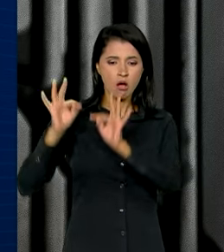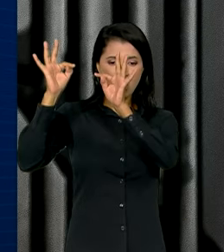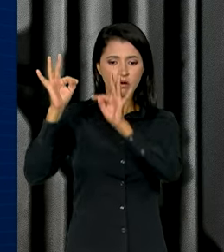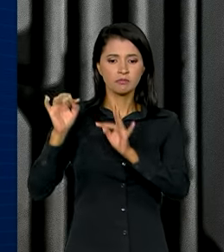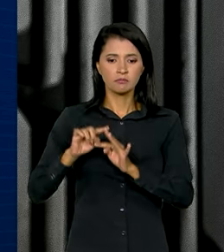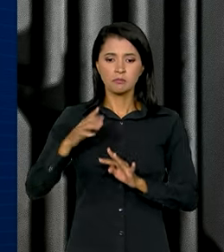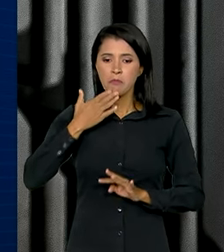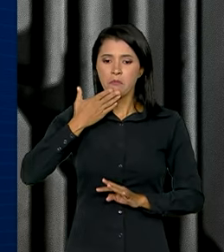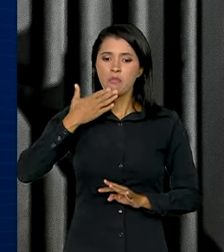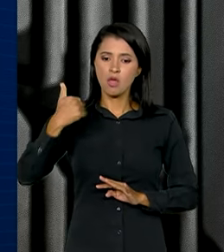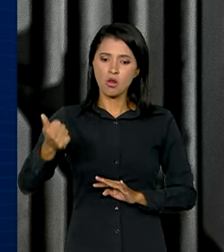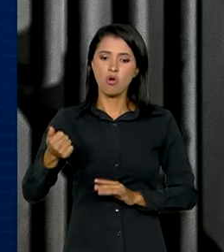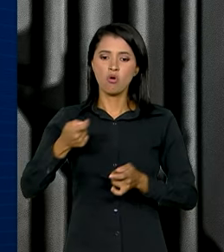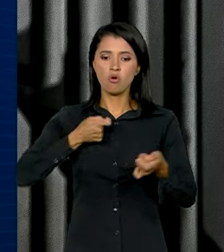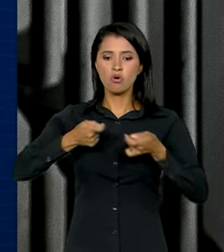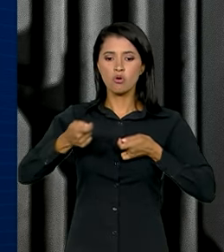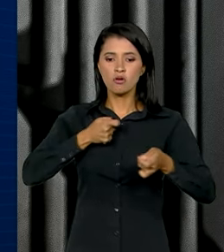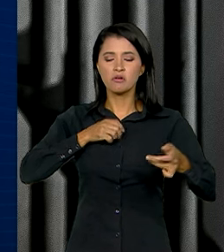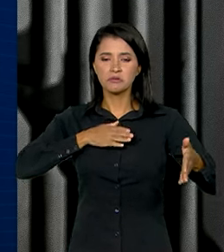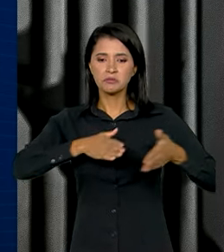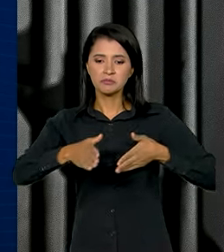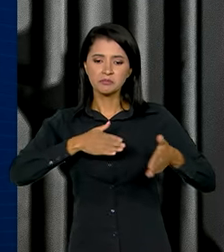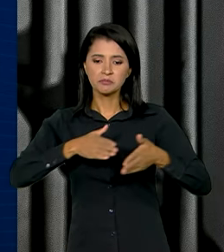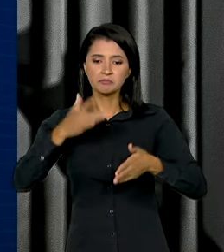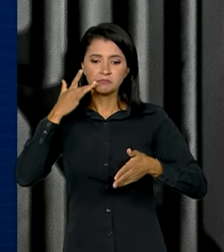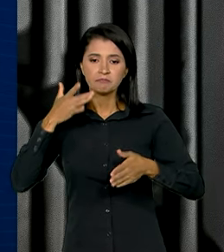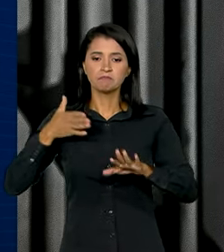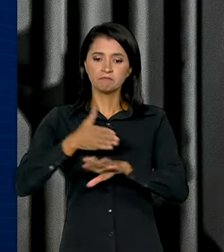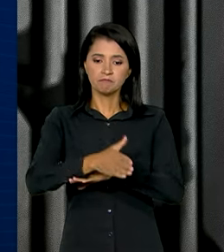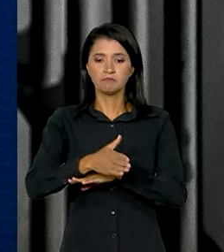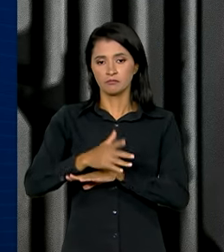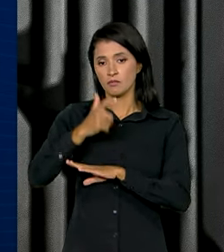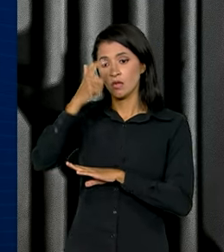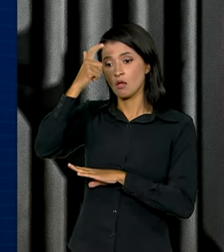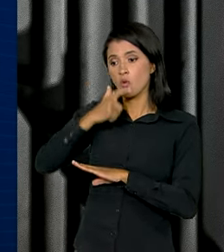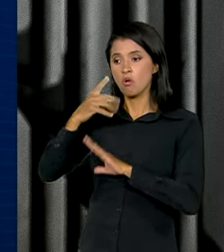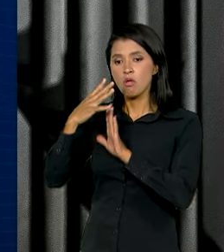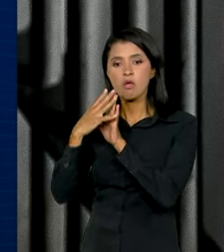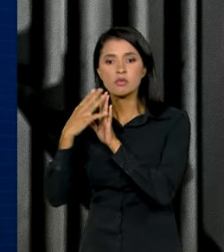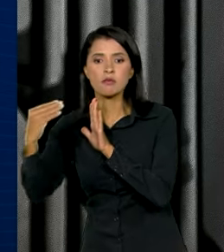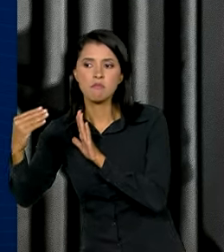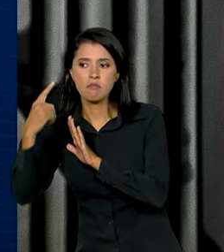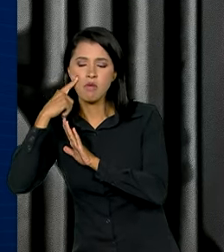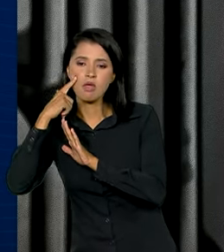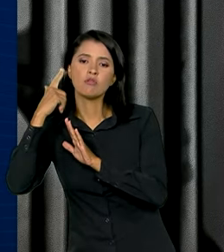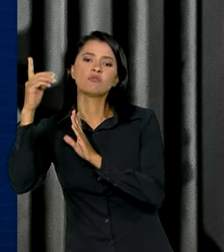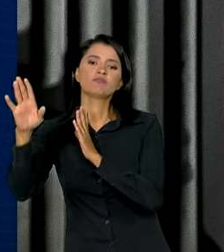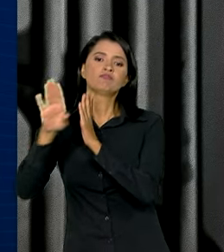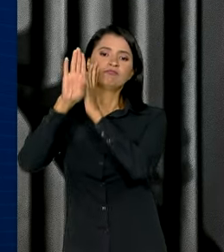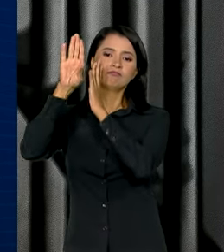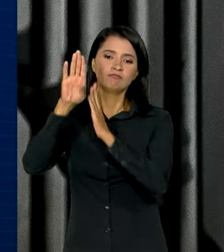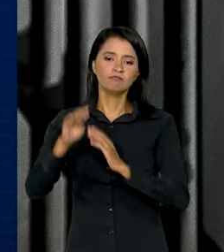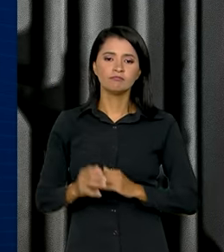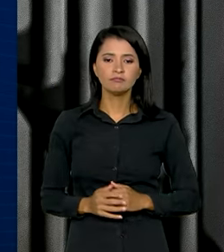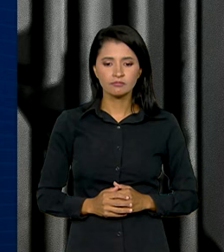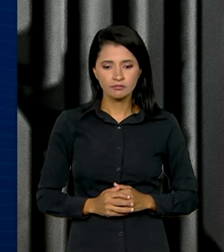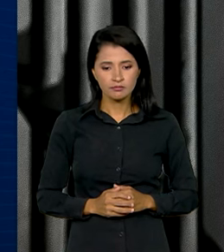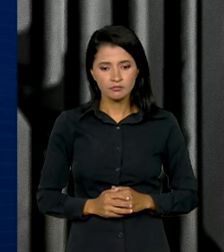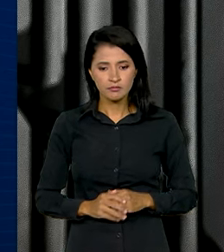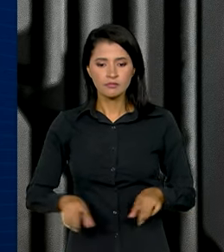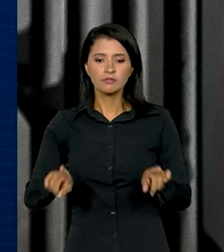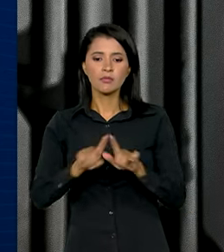aperfeiçoamento do controle de acesso aos presídios federais, inclusive com sistema de reconhecimento facial,